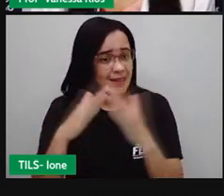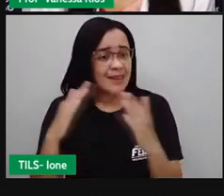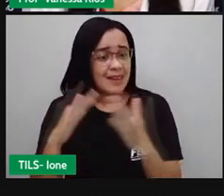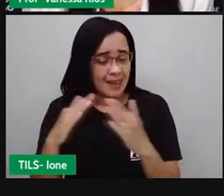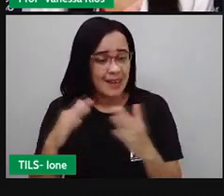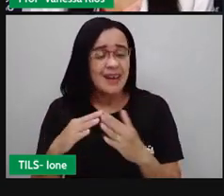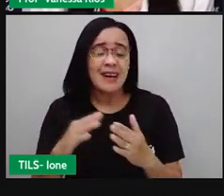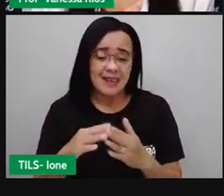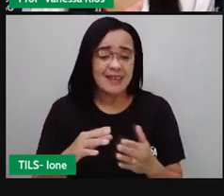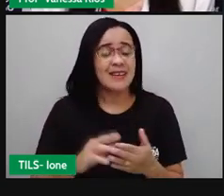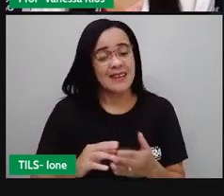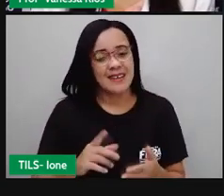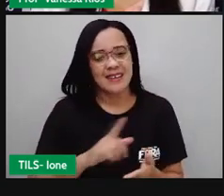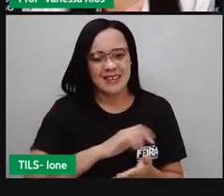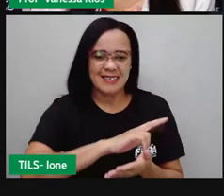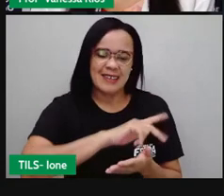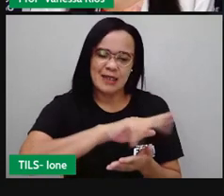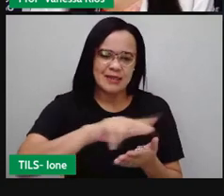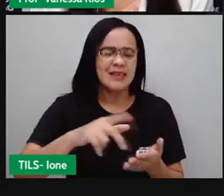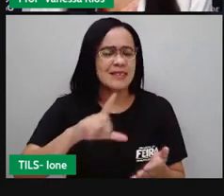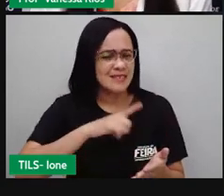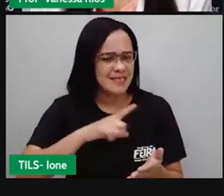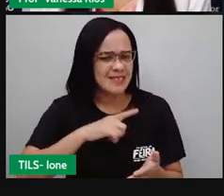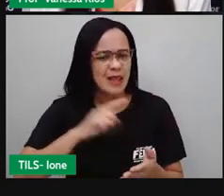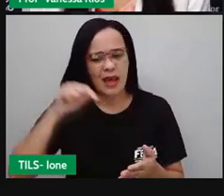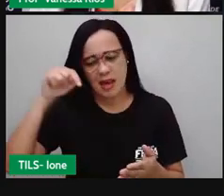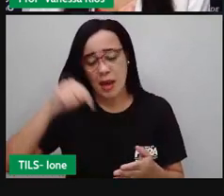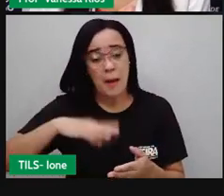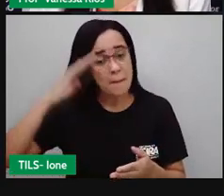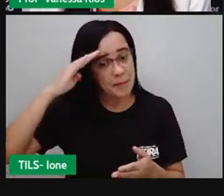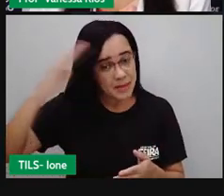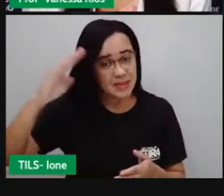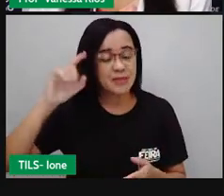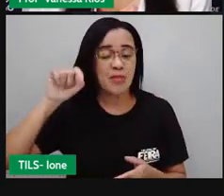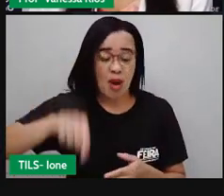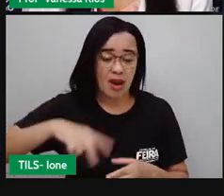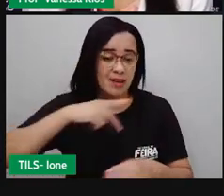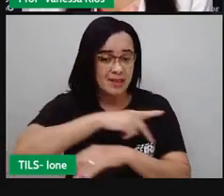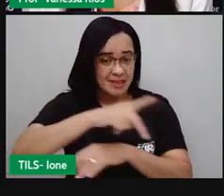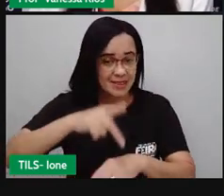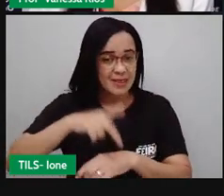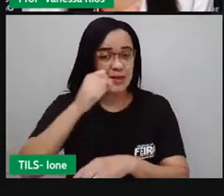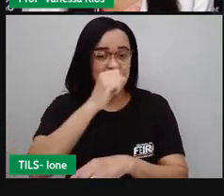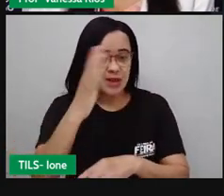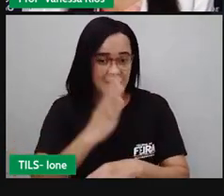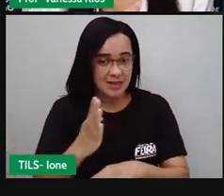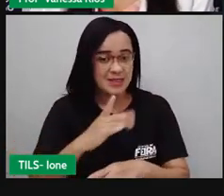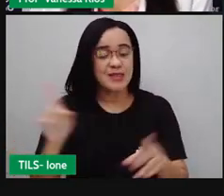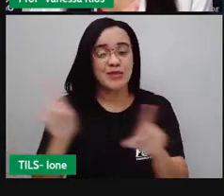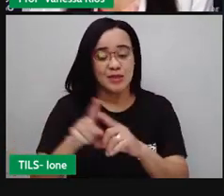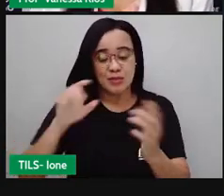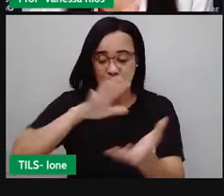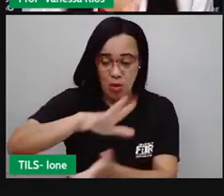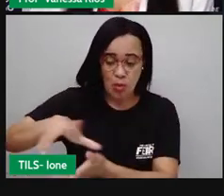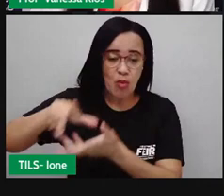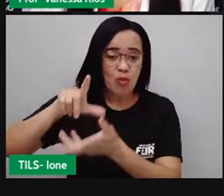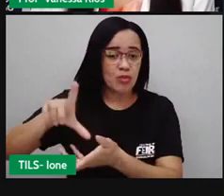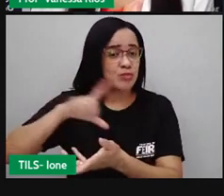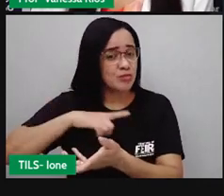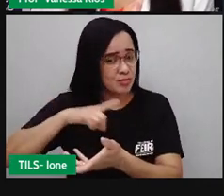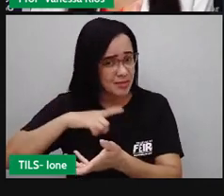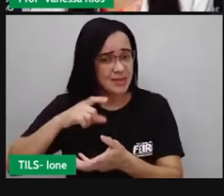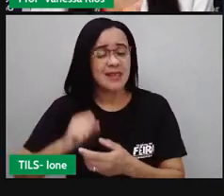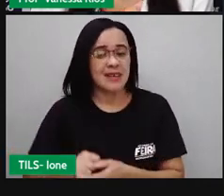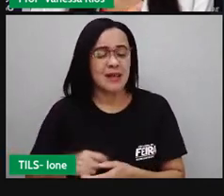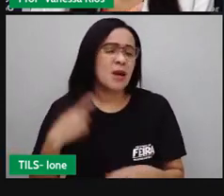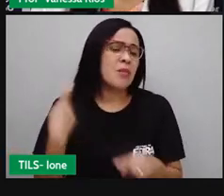pessoas, principalmente aqui no Brasil, mas acontece aí no mundo todo. Já que o café é uma bebida aí universal, né?